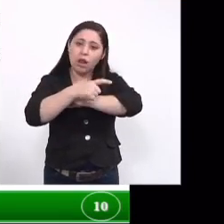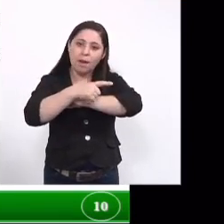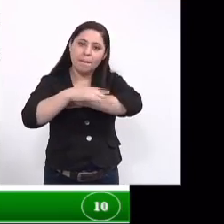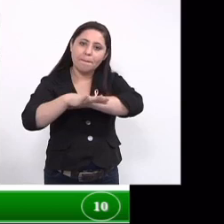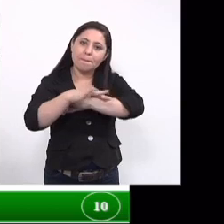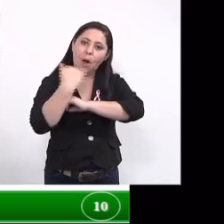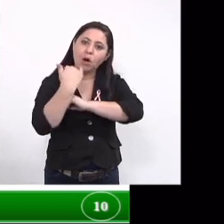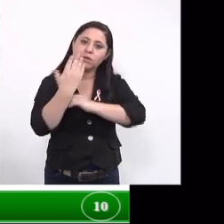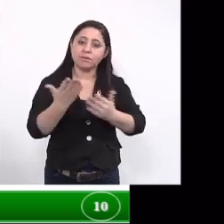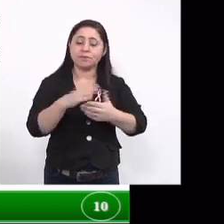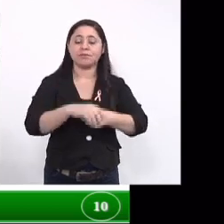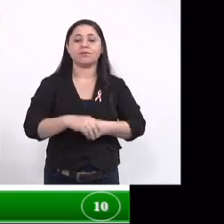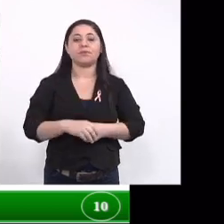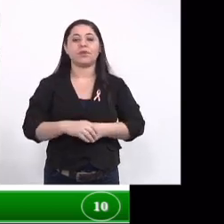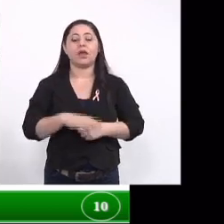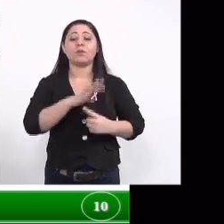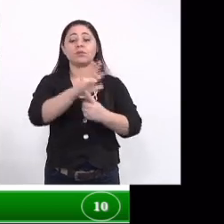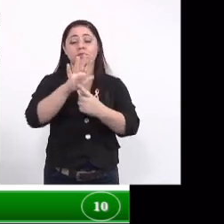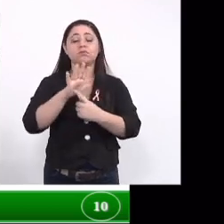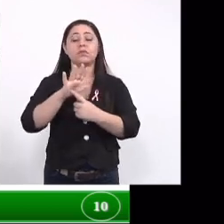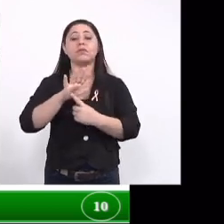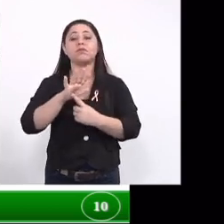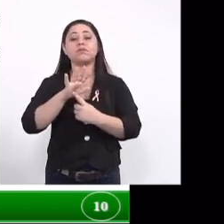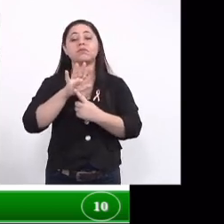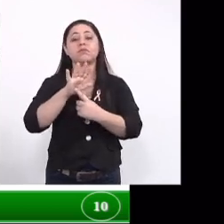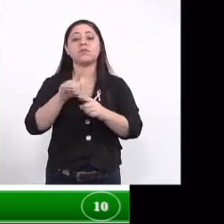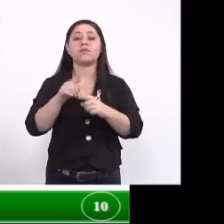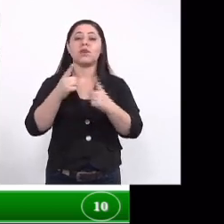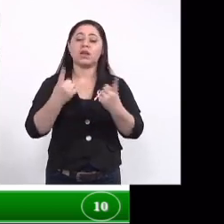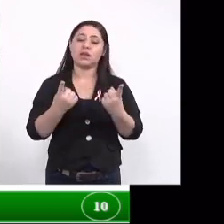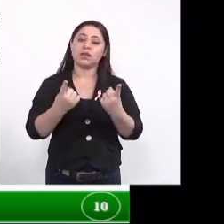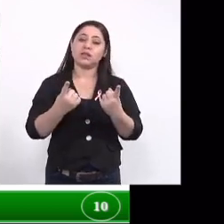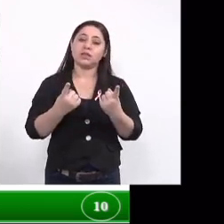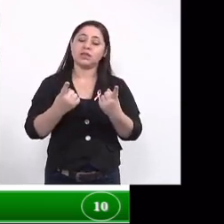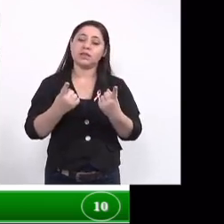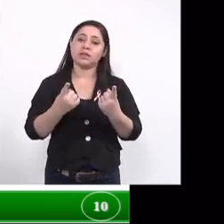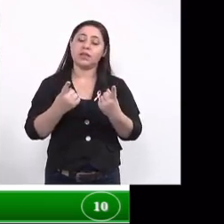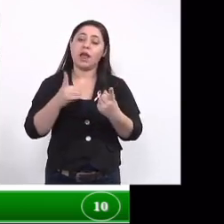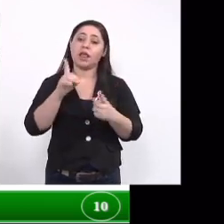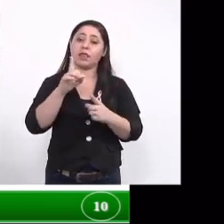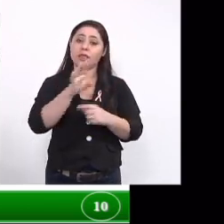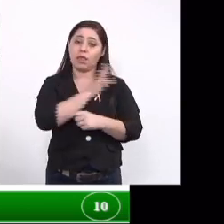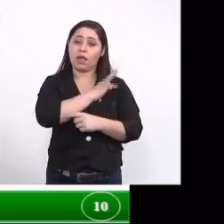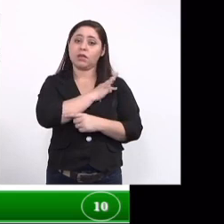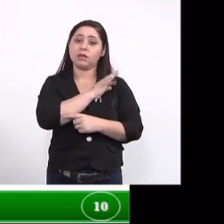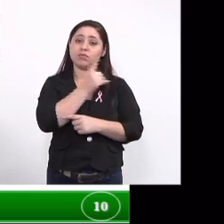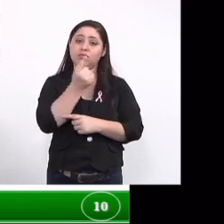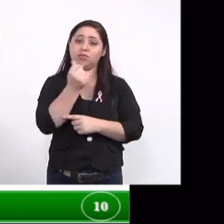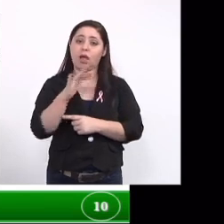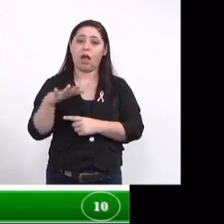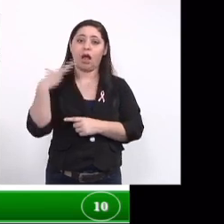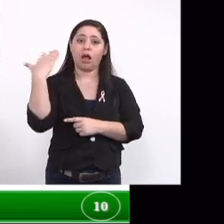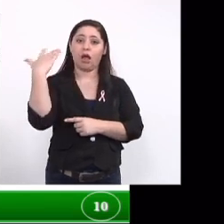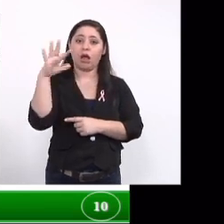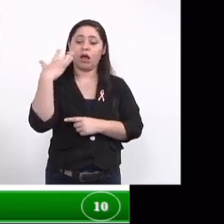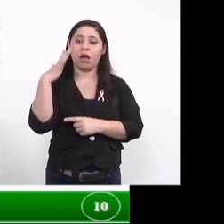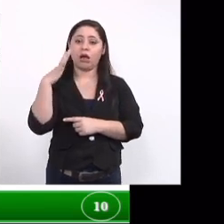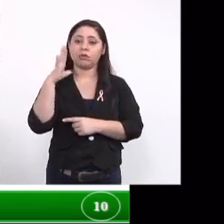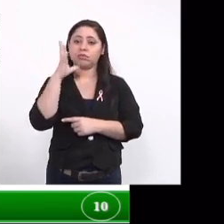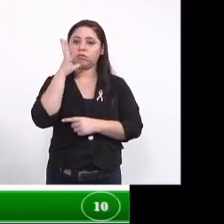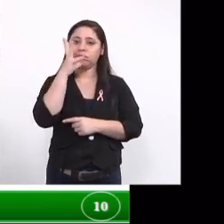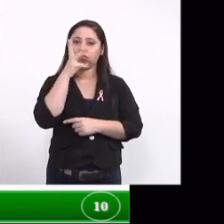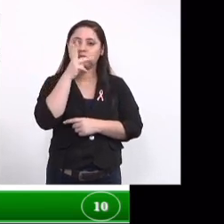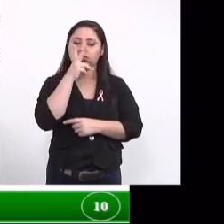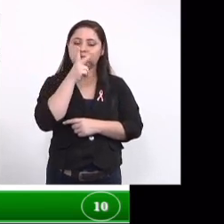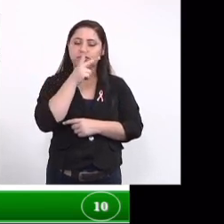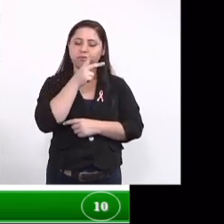então ele apresentou essa multifuncionalidade porém a gente viu que a técnica que nós utilizamos é bastante custosa e um pouco demorada para a realização